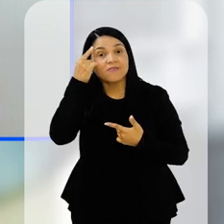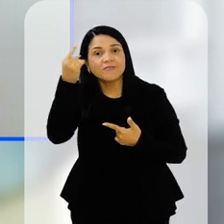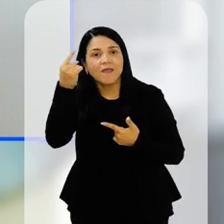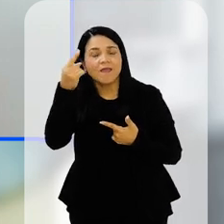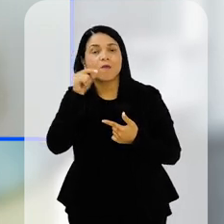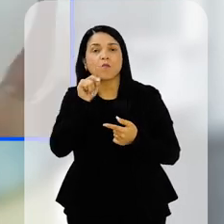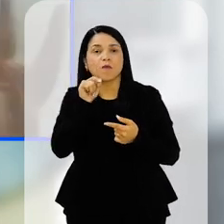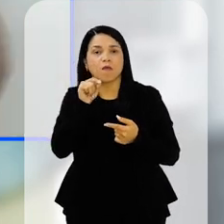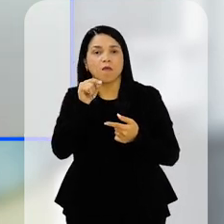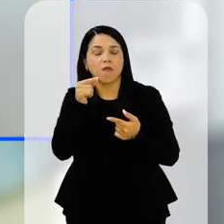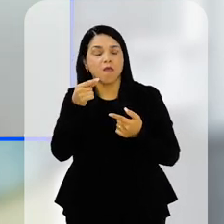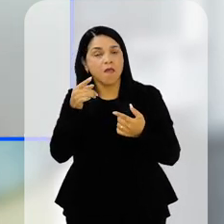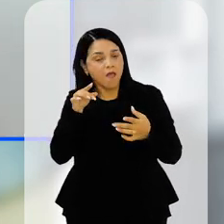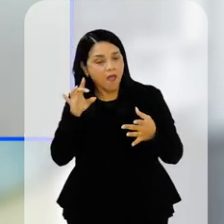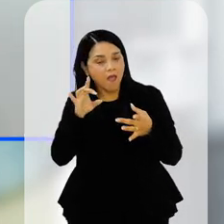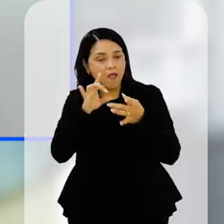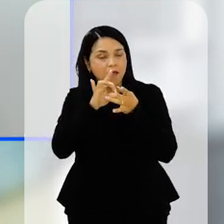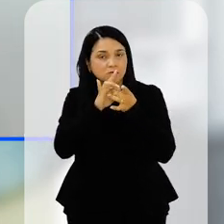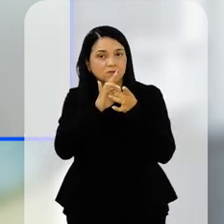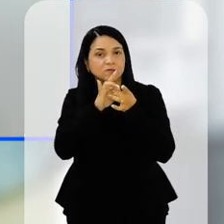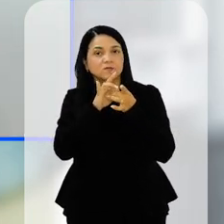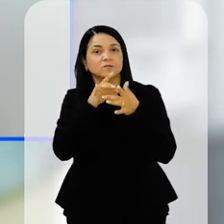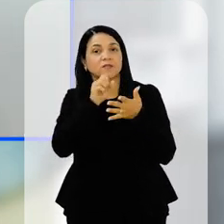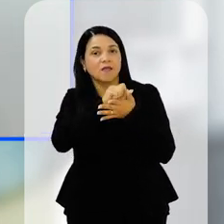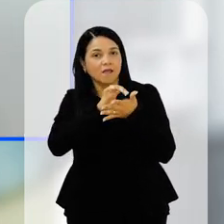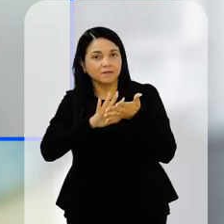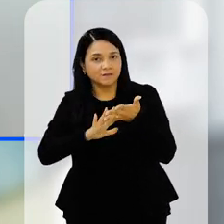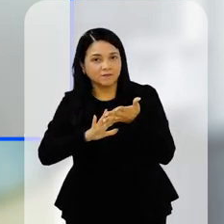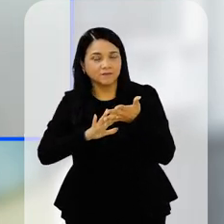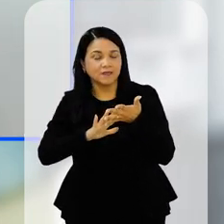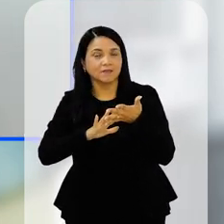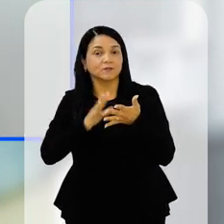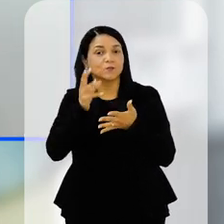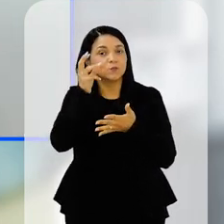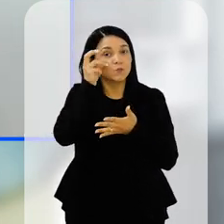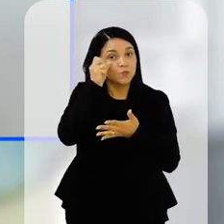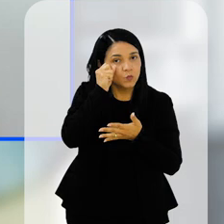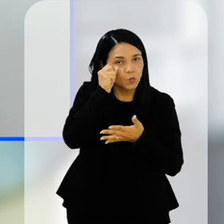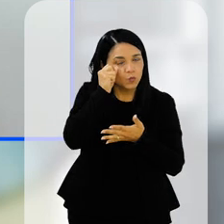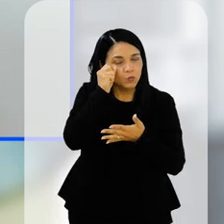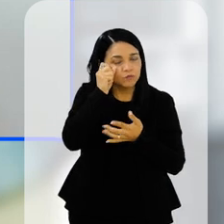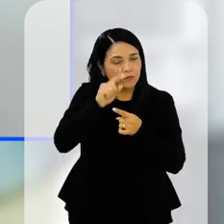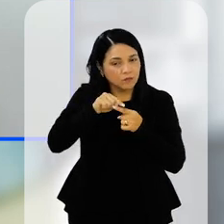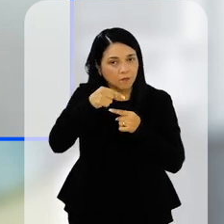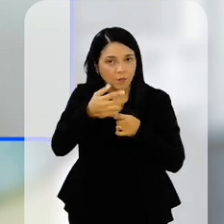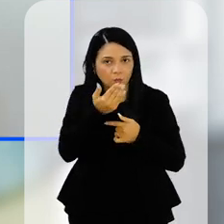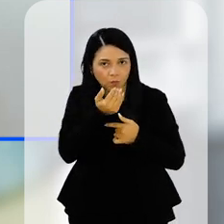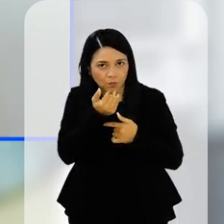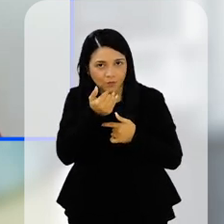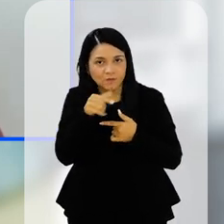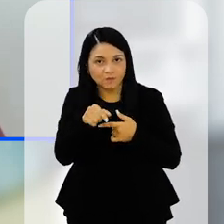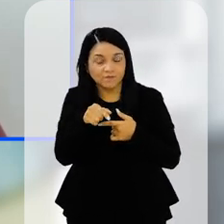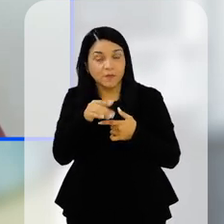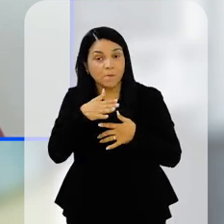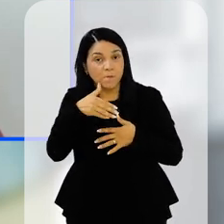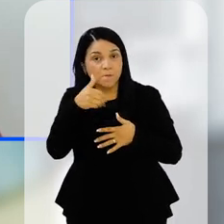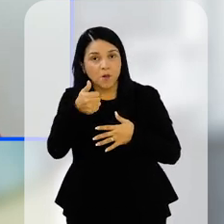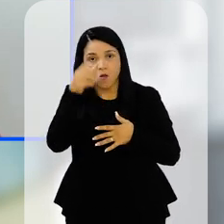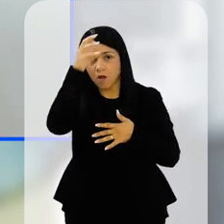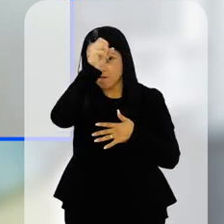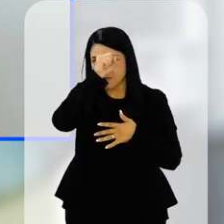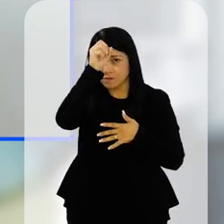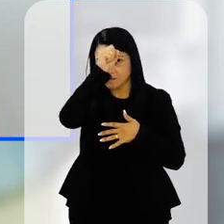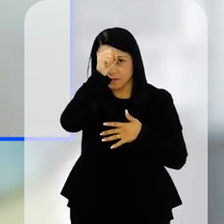gente fazer essa associação dessas atividades, porque o sono, ele vai fazer com que, não só melhore a